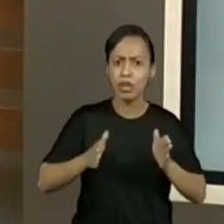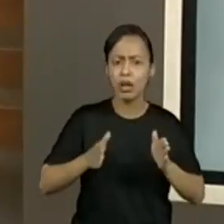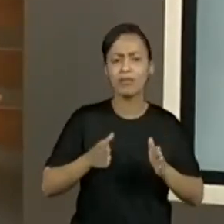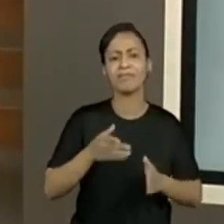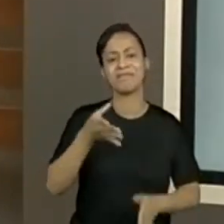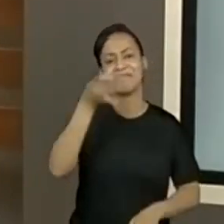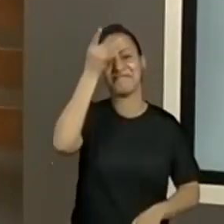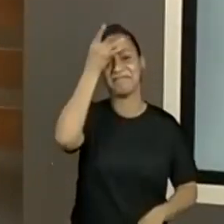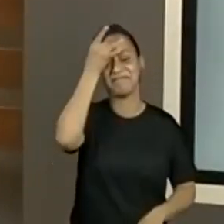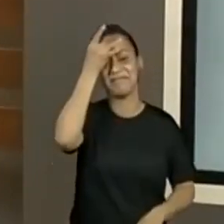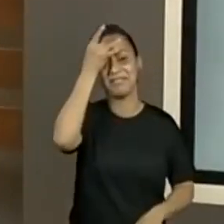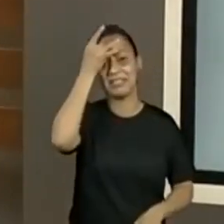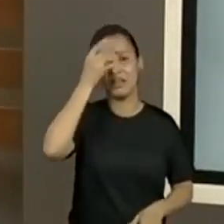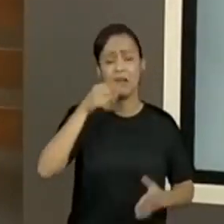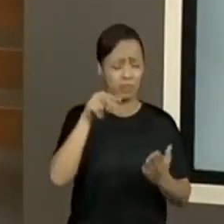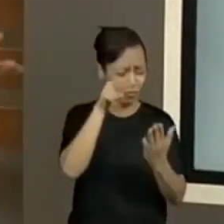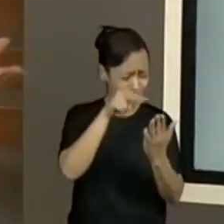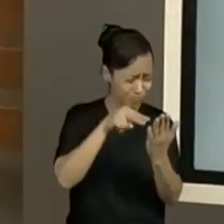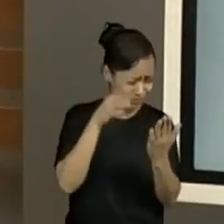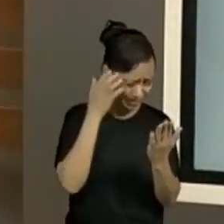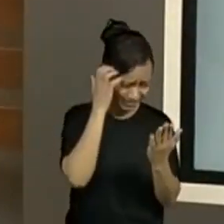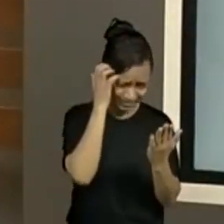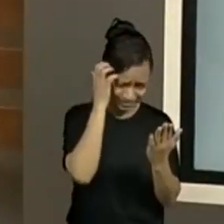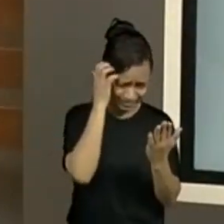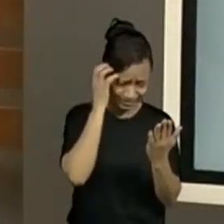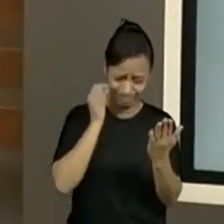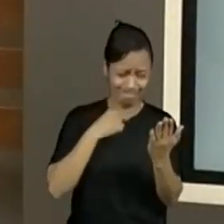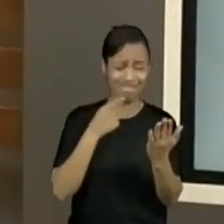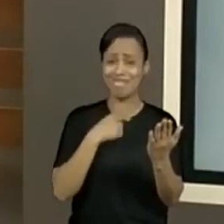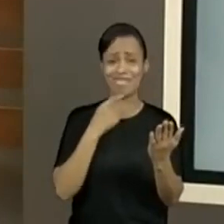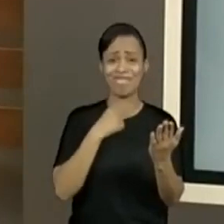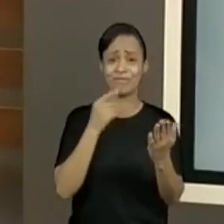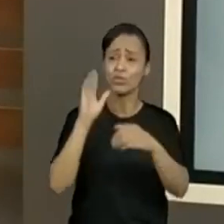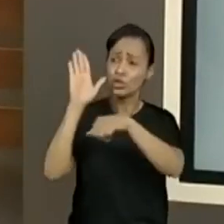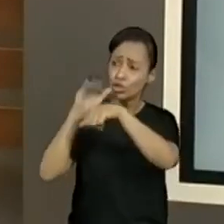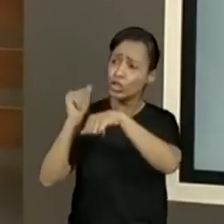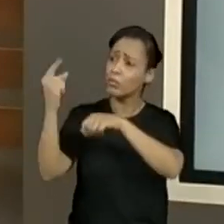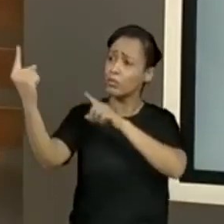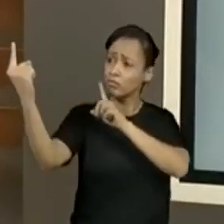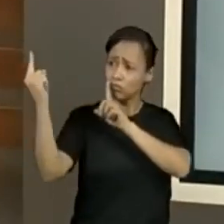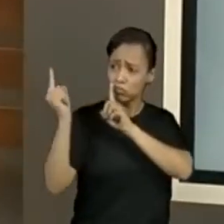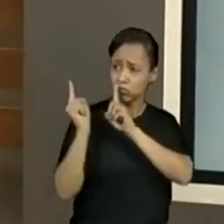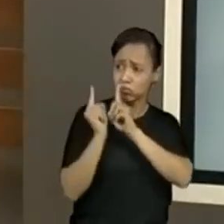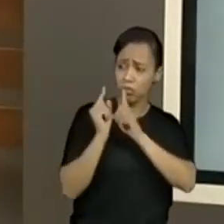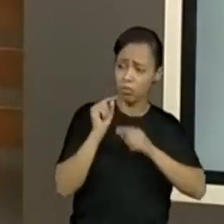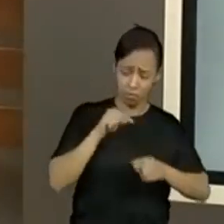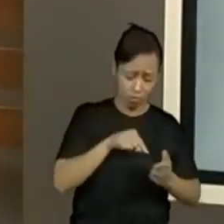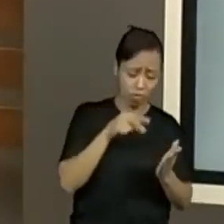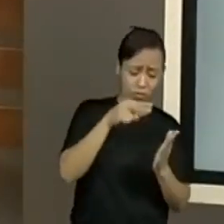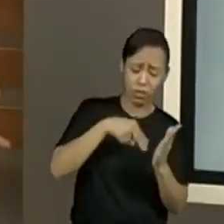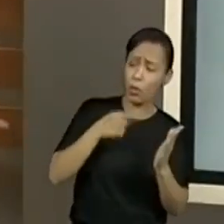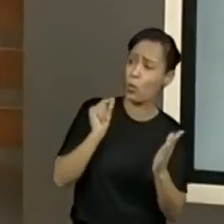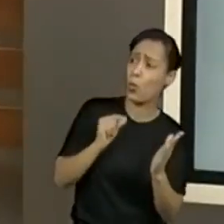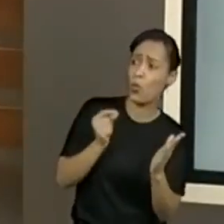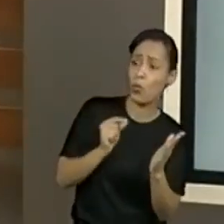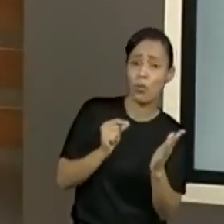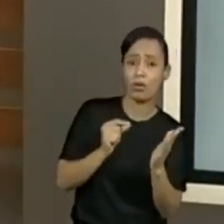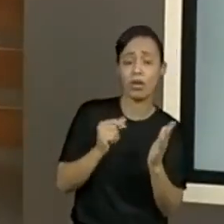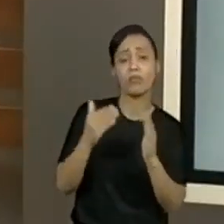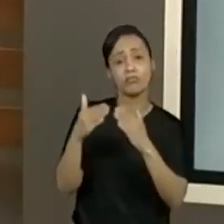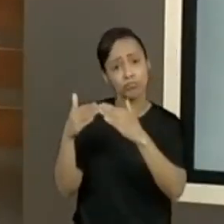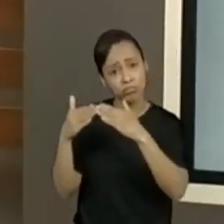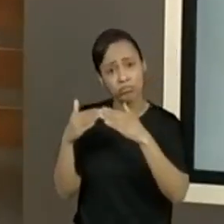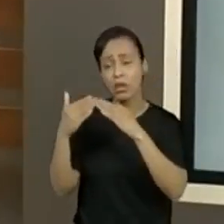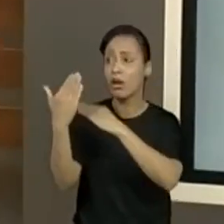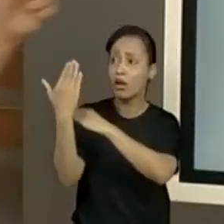precisar de ajuda, chama alguém que está junto com vocês. Tem sempre alguém sentadinho. Tem um irmão, tem a mamãe, tem a titia. Não sei quem, mas tem